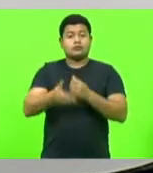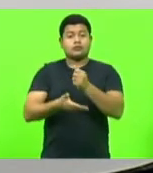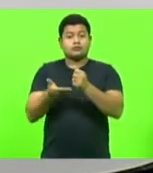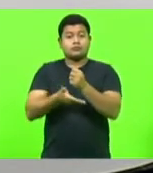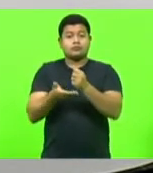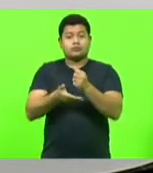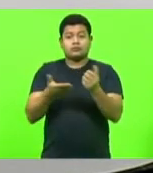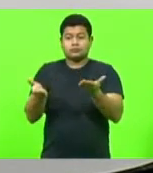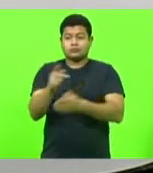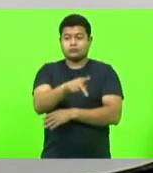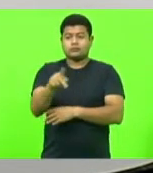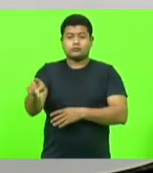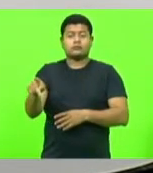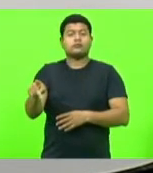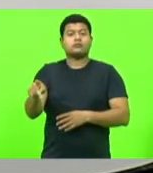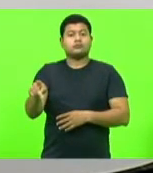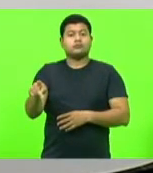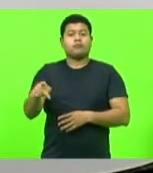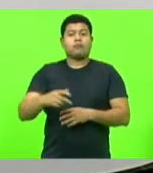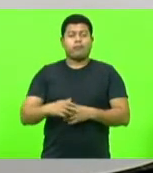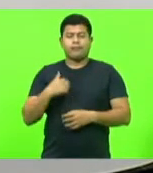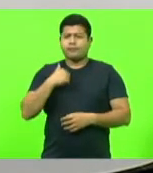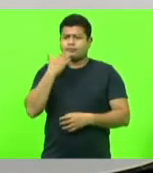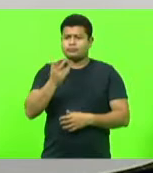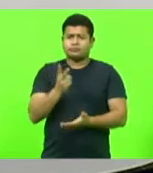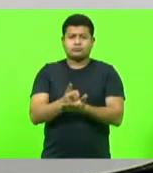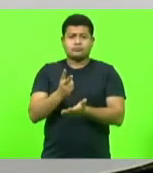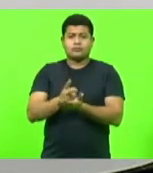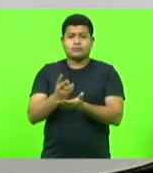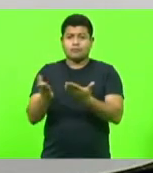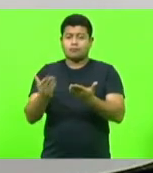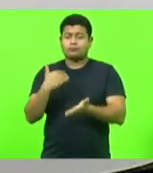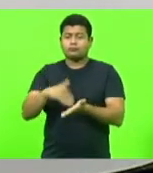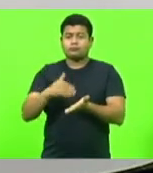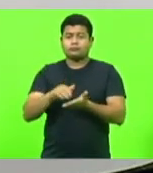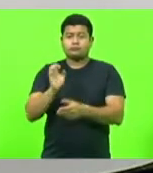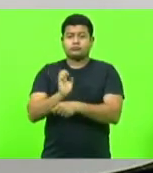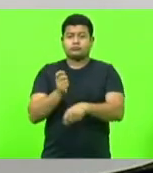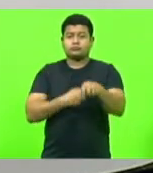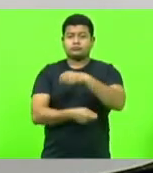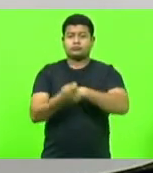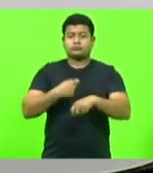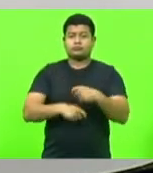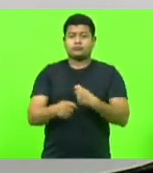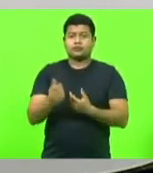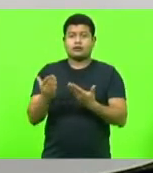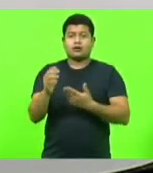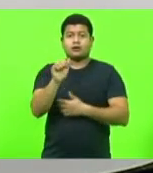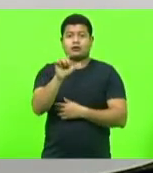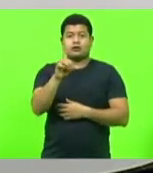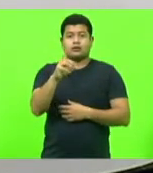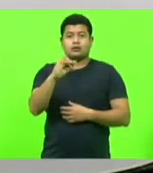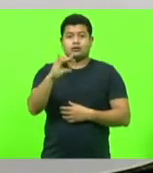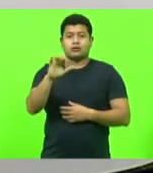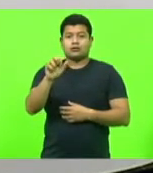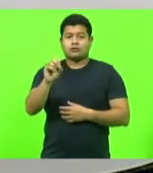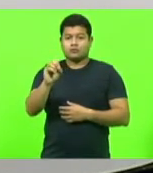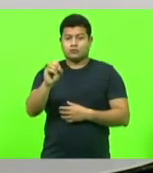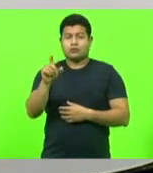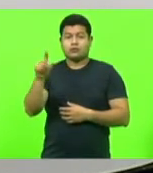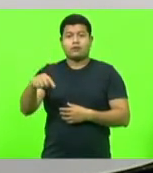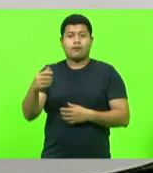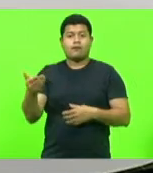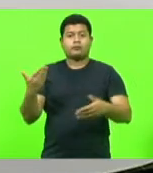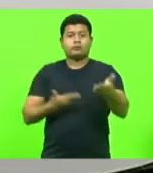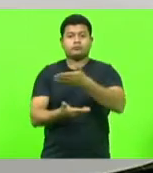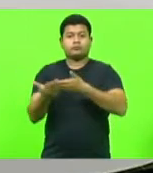mas eu continuo pedindo aqui, rogando ao secretário de Estado de Administração, ao Décio, que é o negociador do governo do Estado